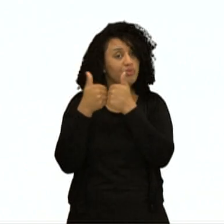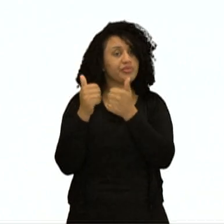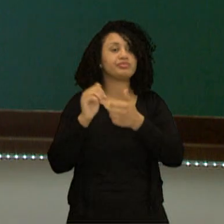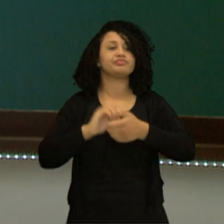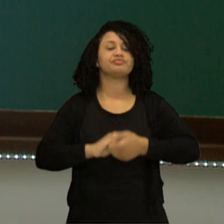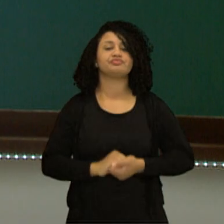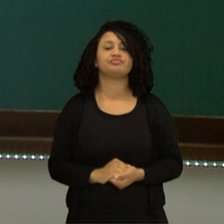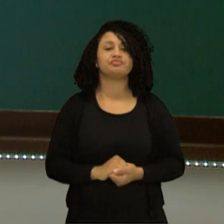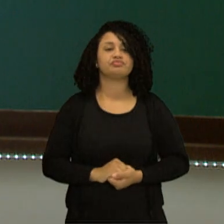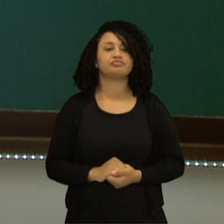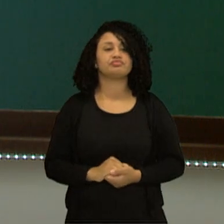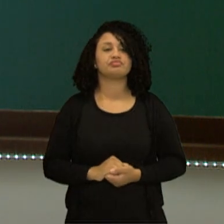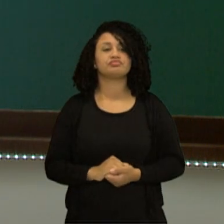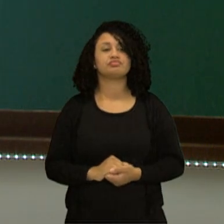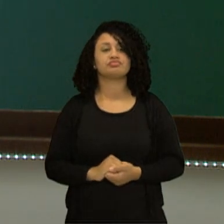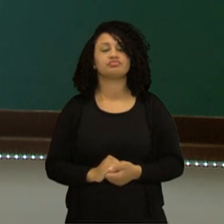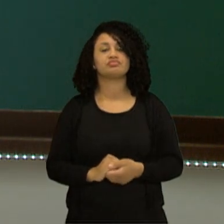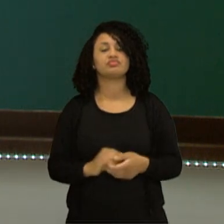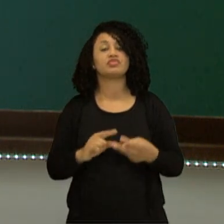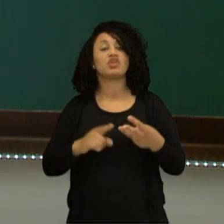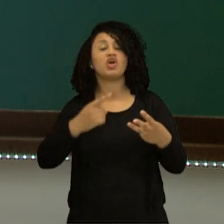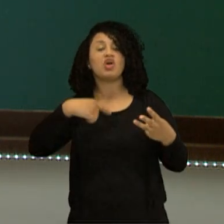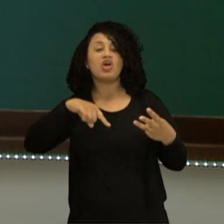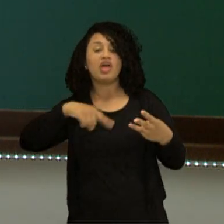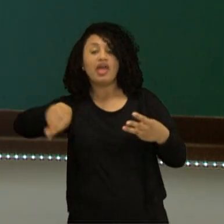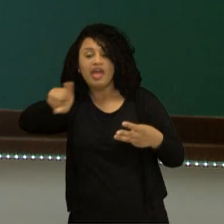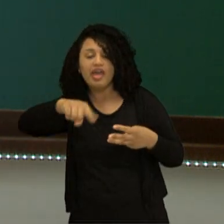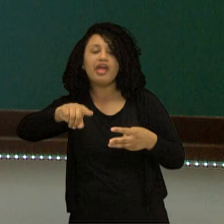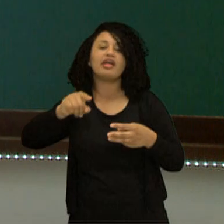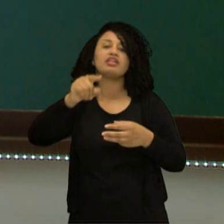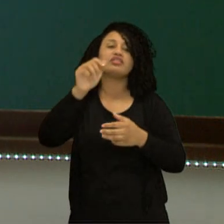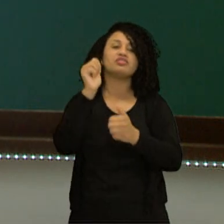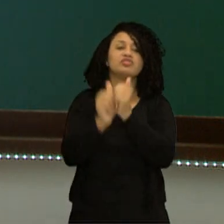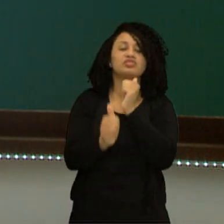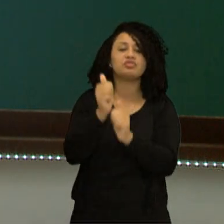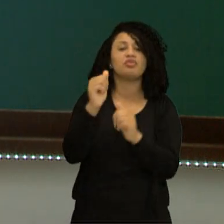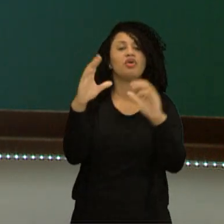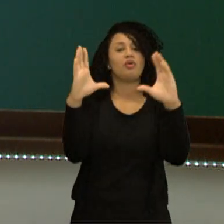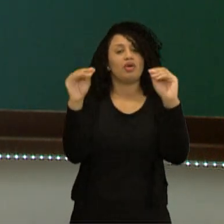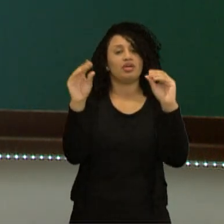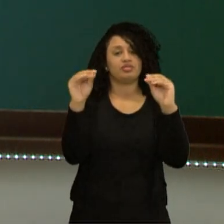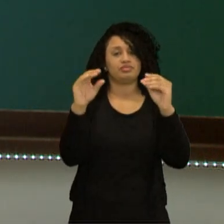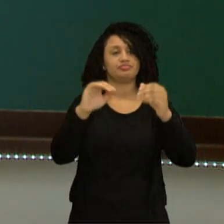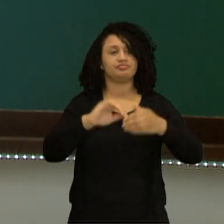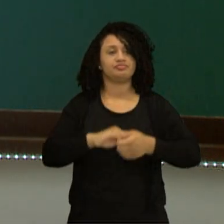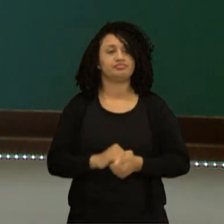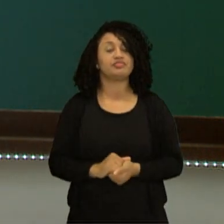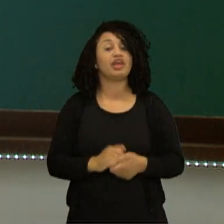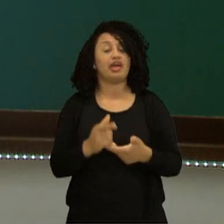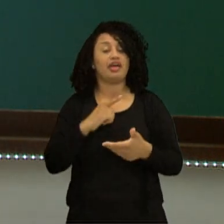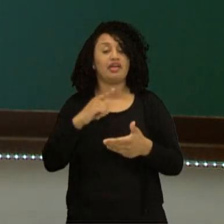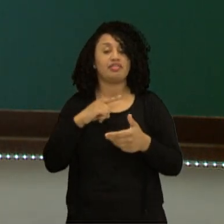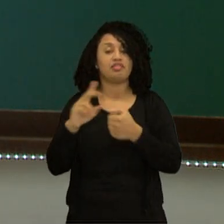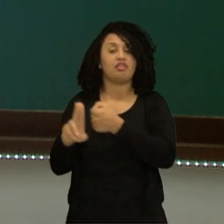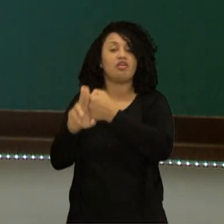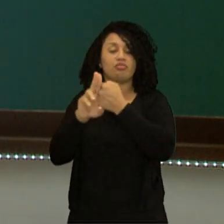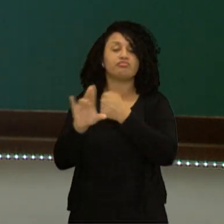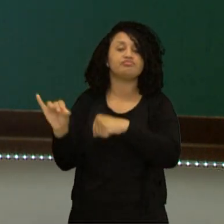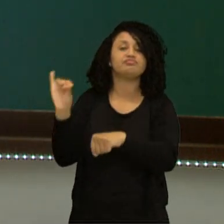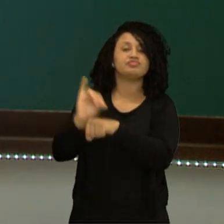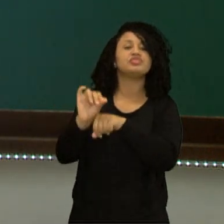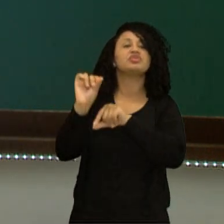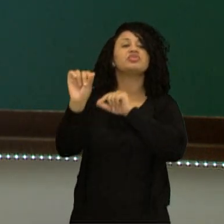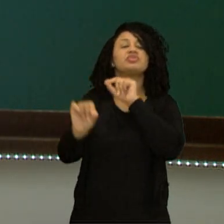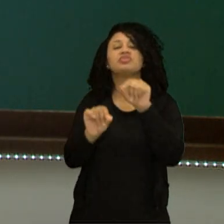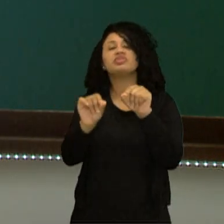They play soccer at night. Eles jogam futebol à noite. E aí, então, eu tenho os object pronouns. São